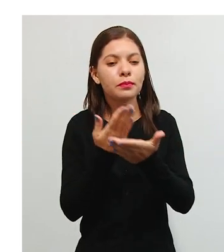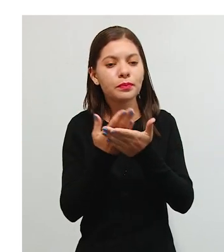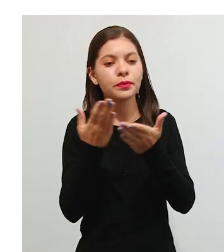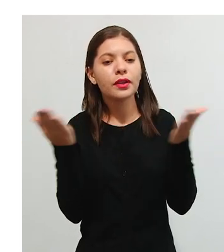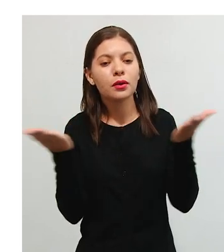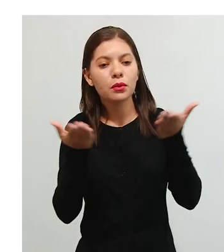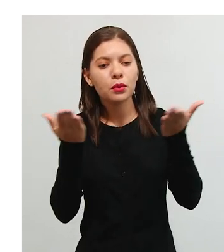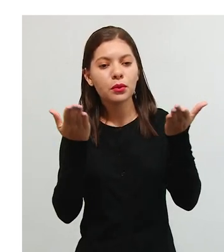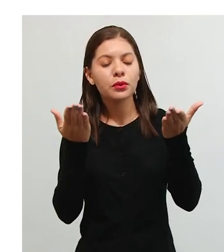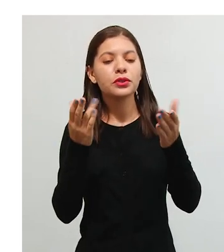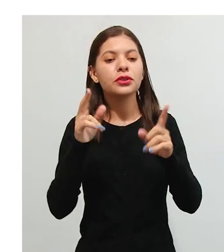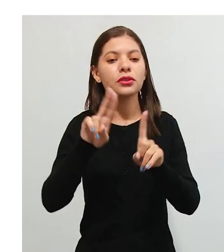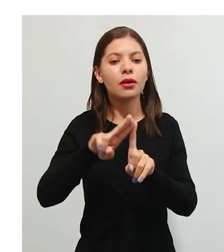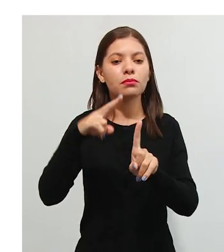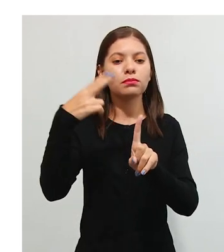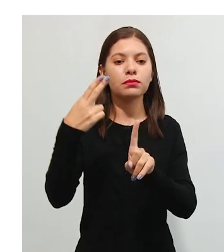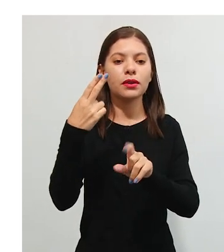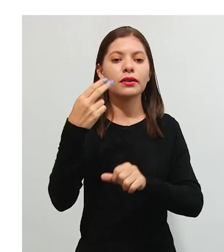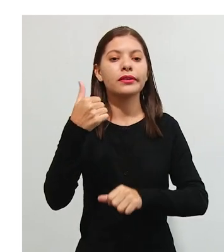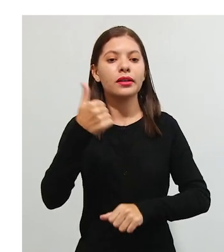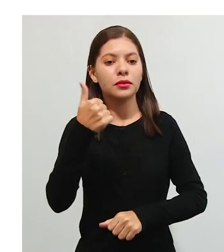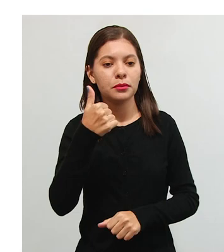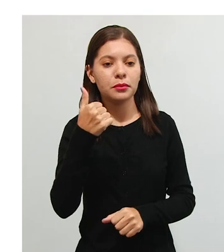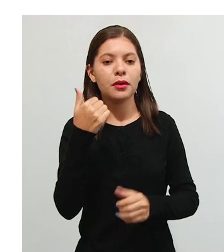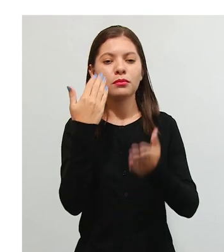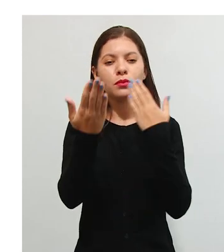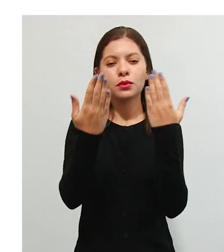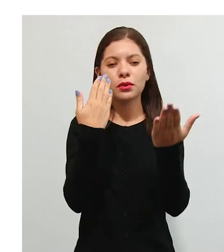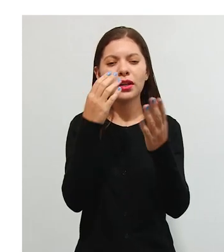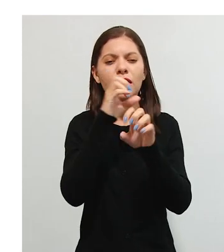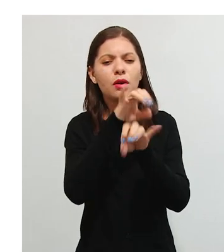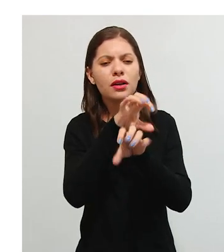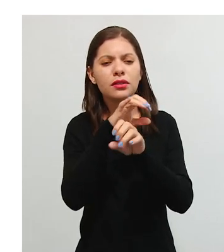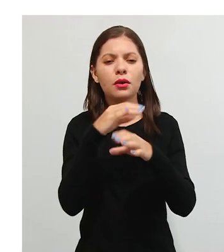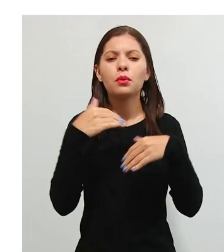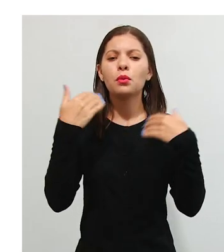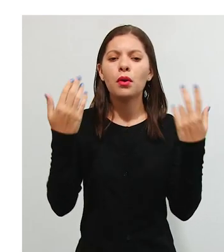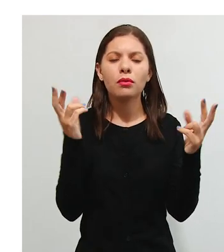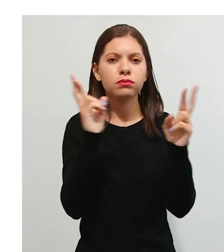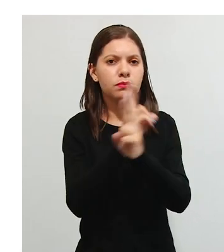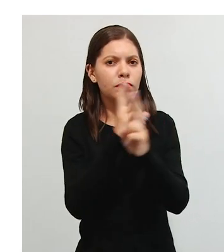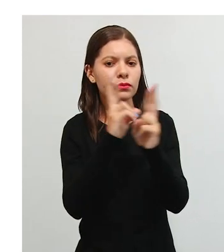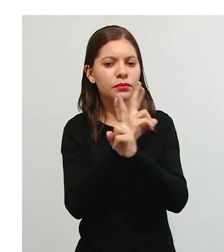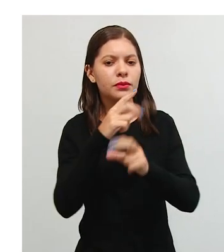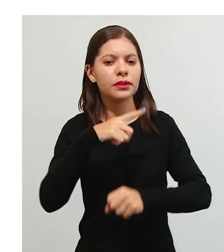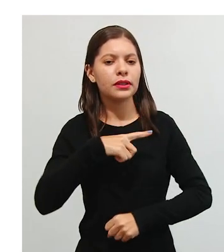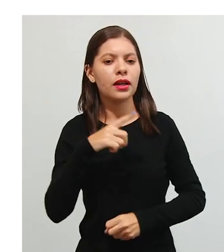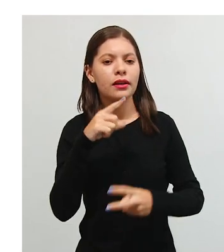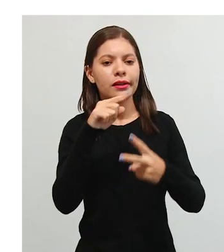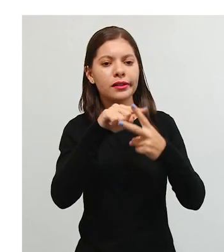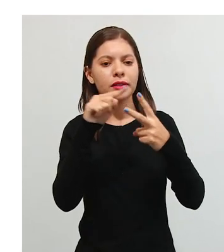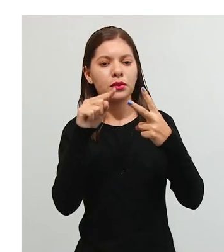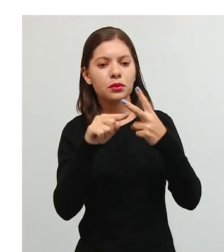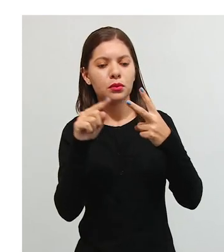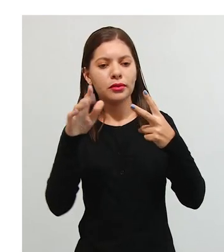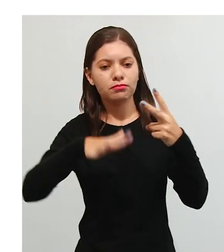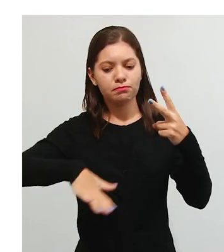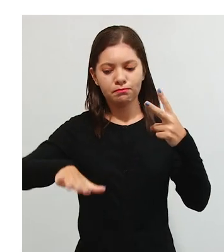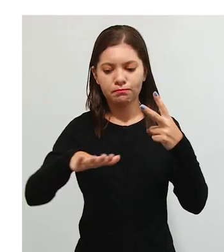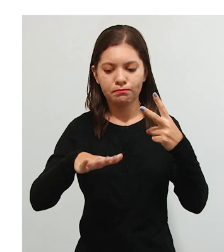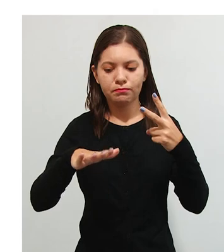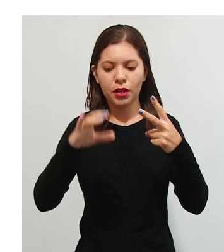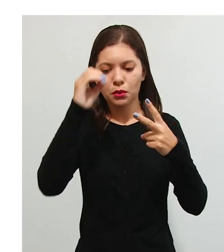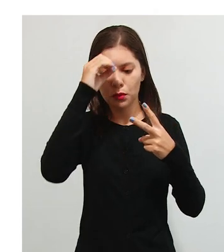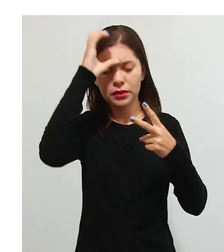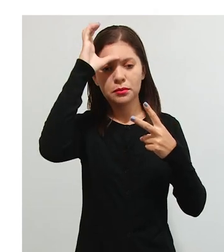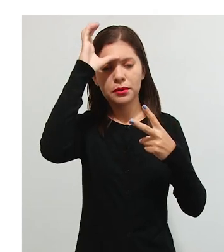nessa primeira aula Psicologia e Educação. Qual é a relação, né? Qual a relação que tem esses dois campos de